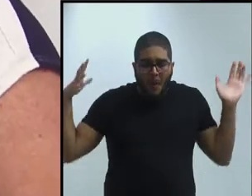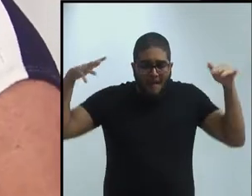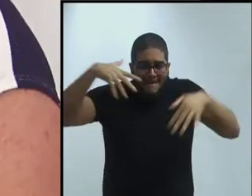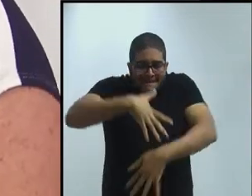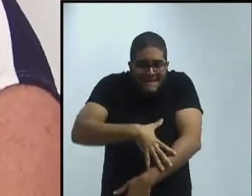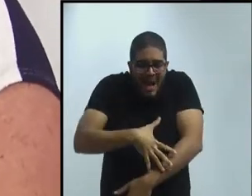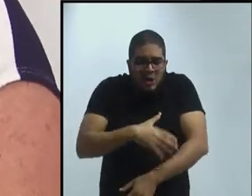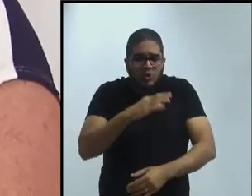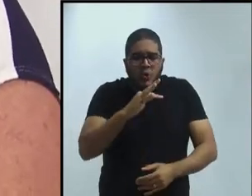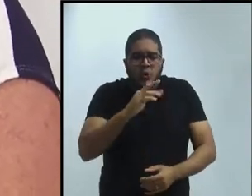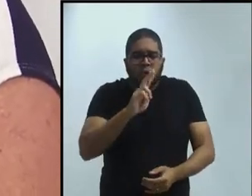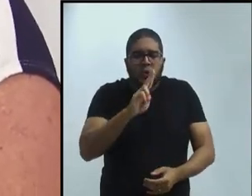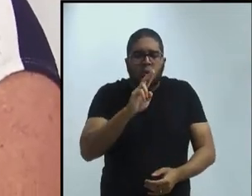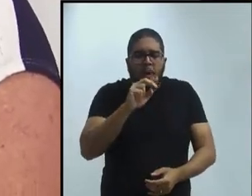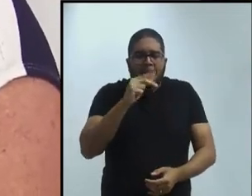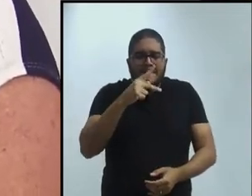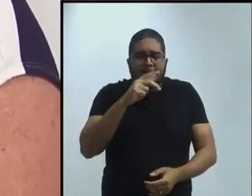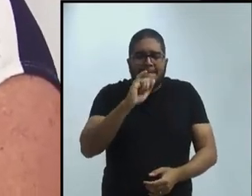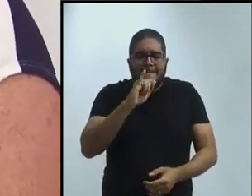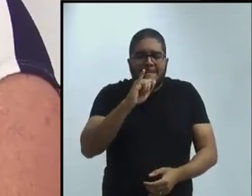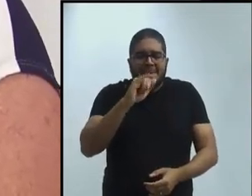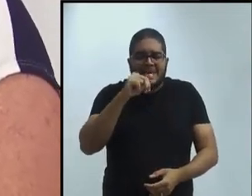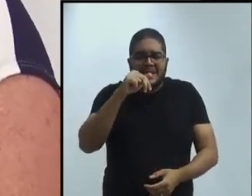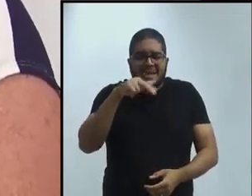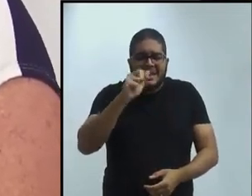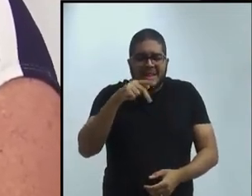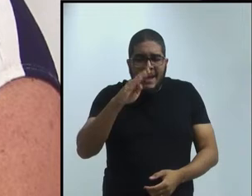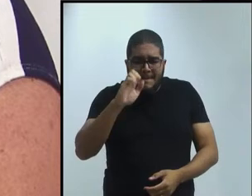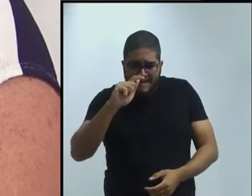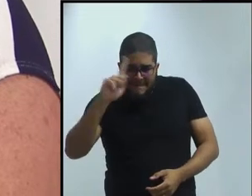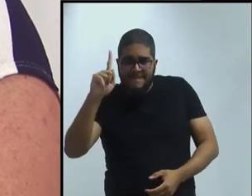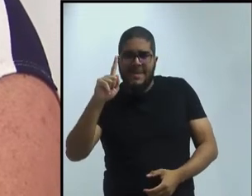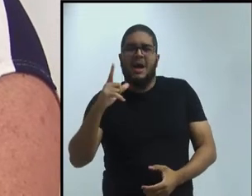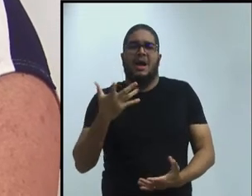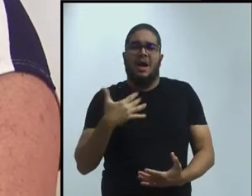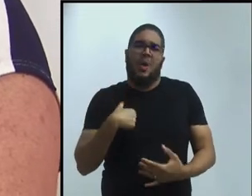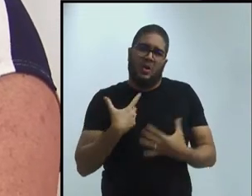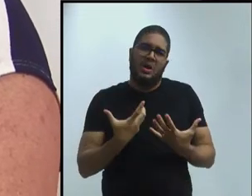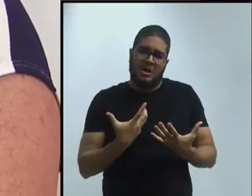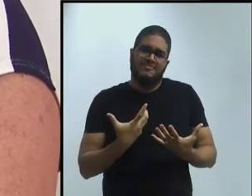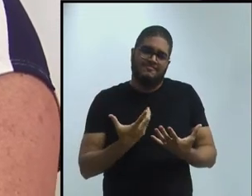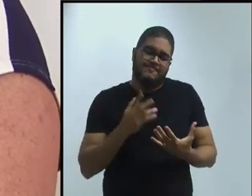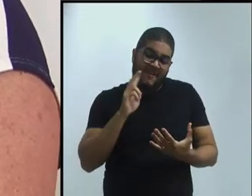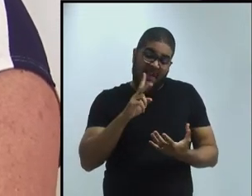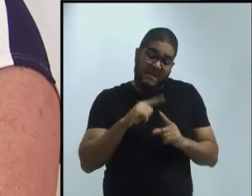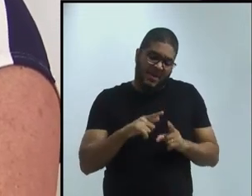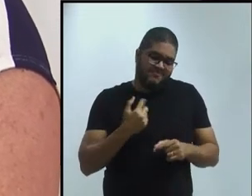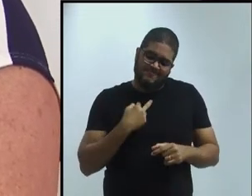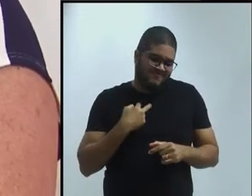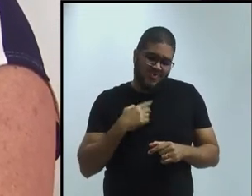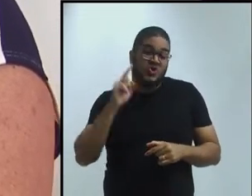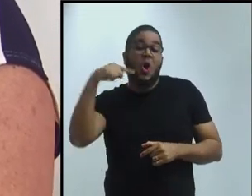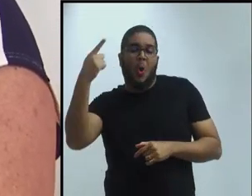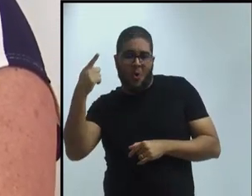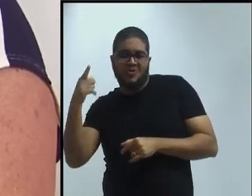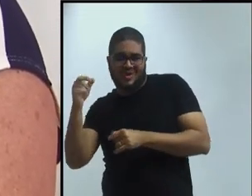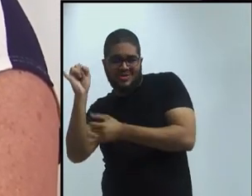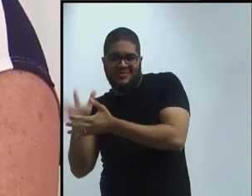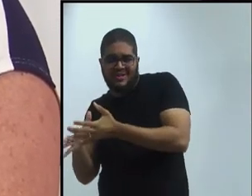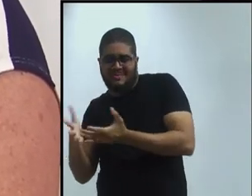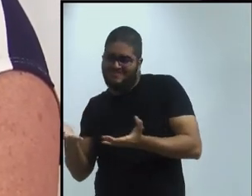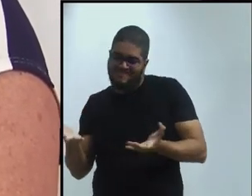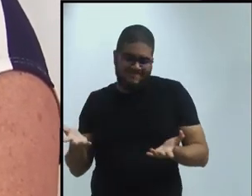acadêmica. E foi muito emocionante, por conta da Ivânia